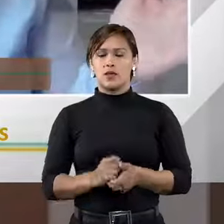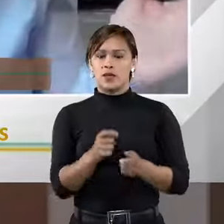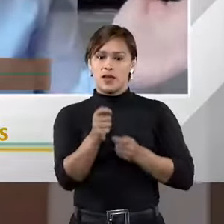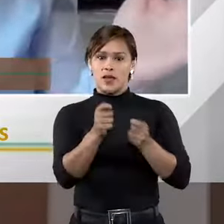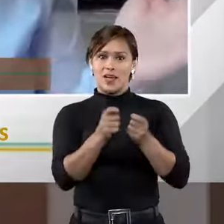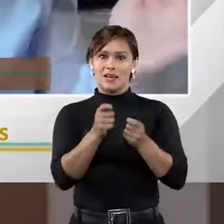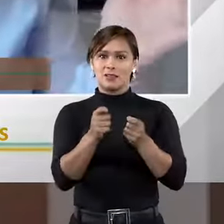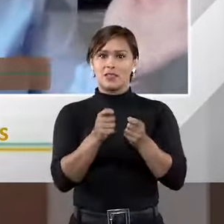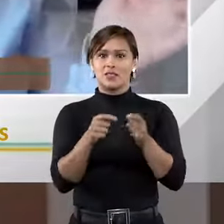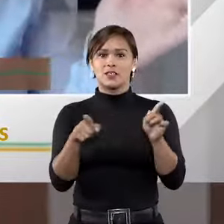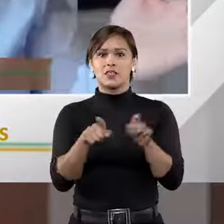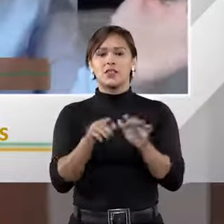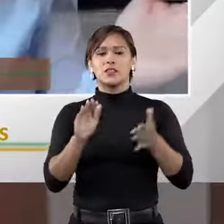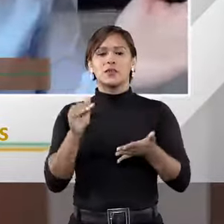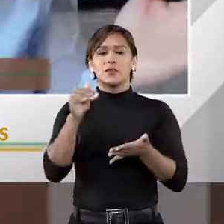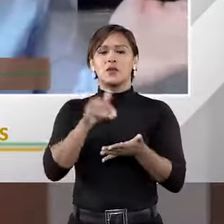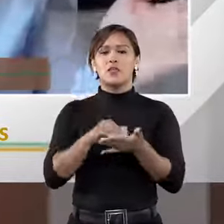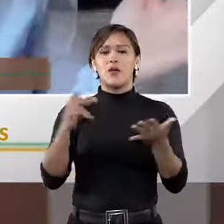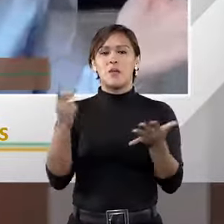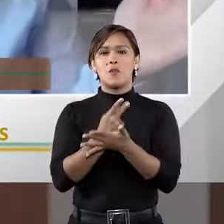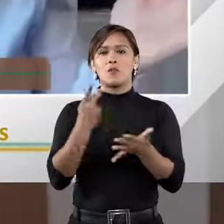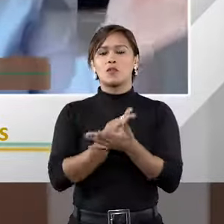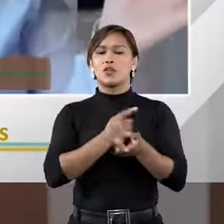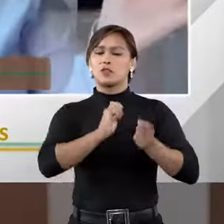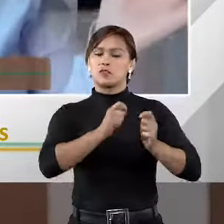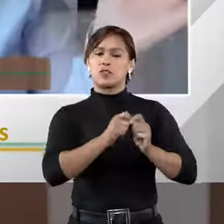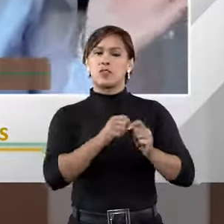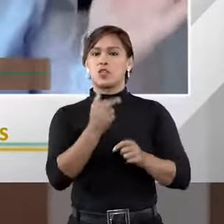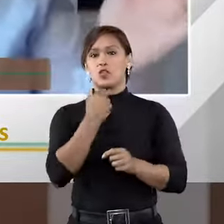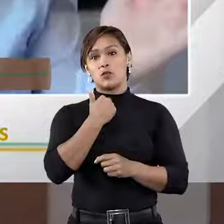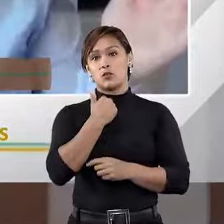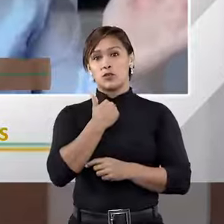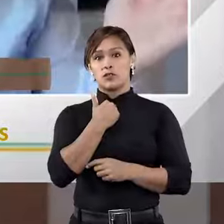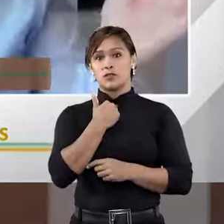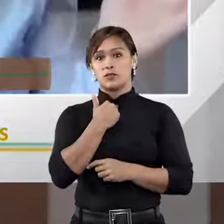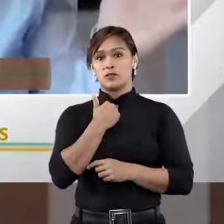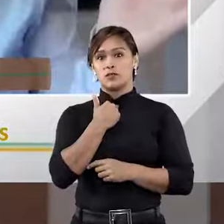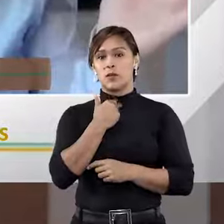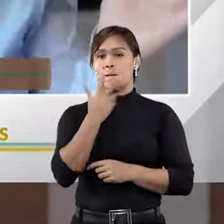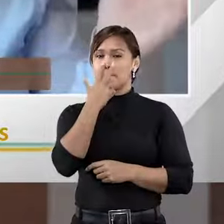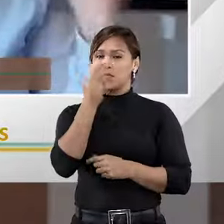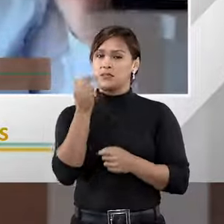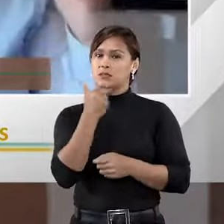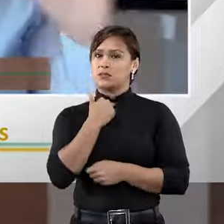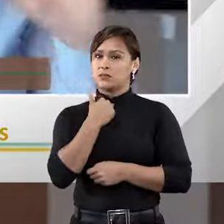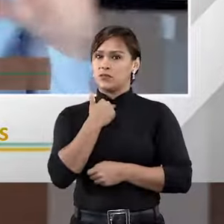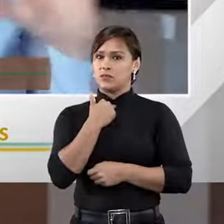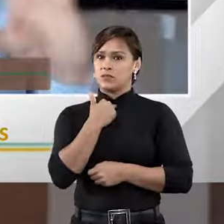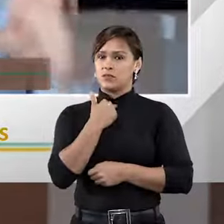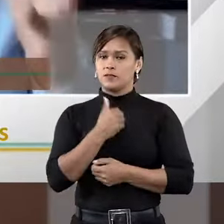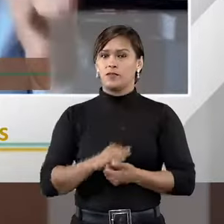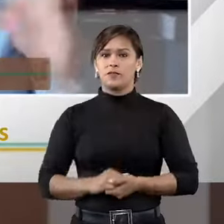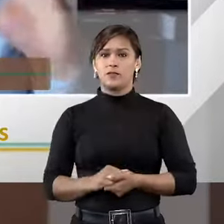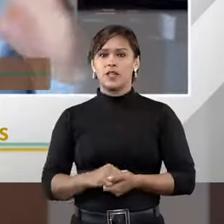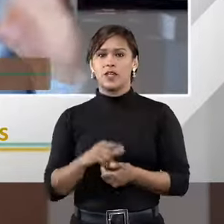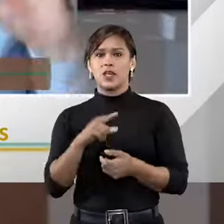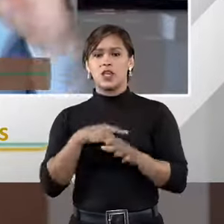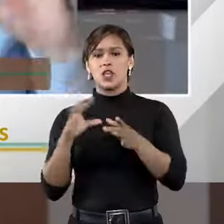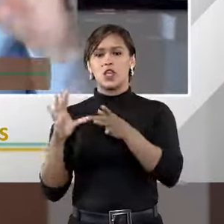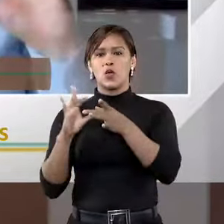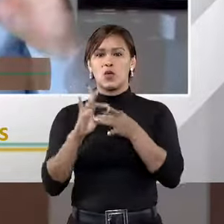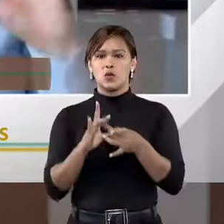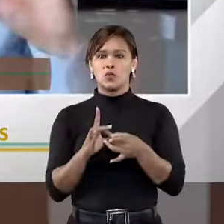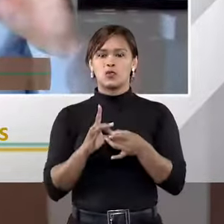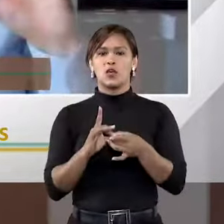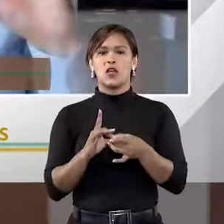arbitragem para definir improbidade administrativa, me parece que não pode. me parece que não pode. Teria um conteúdo...